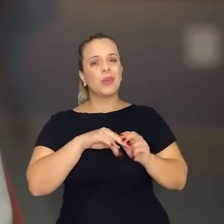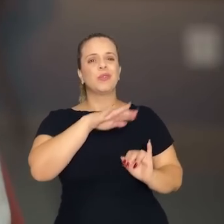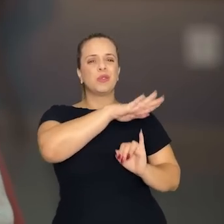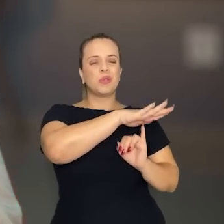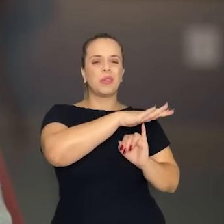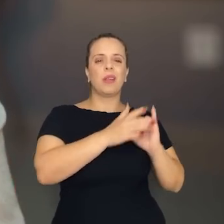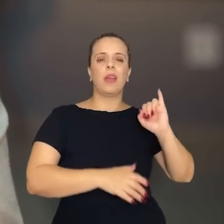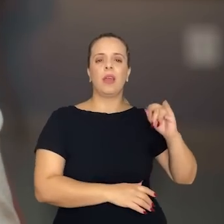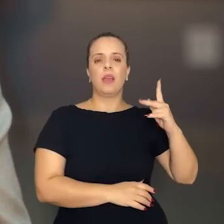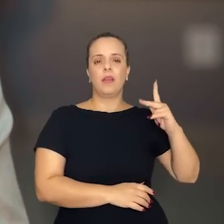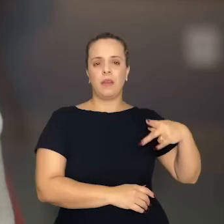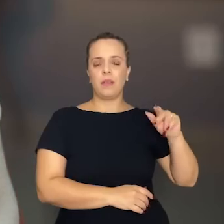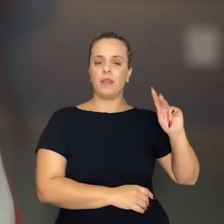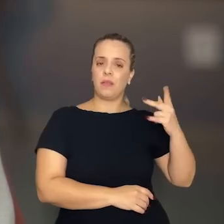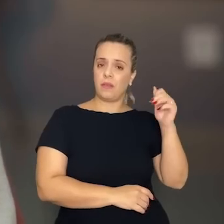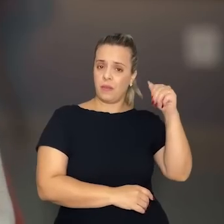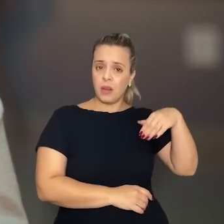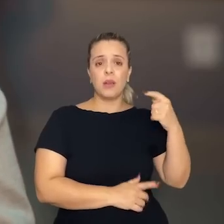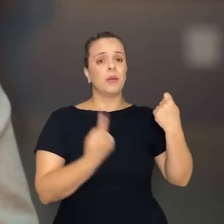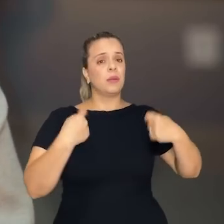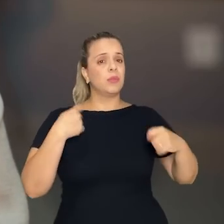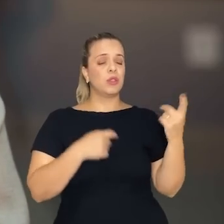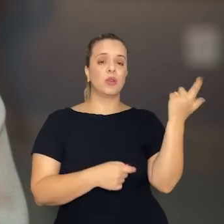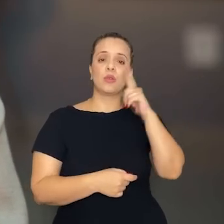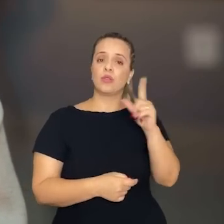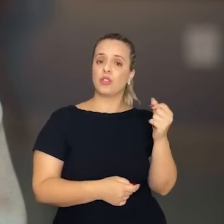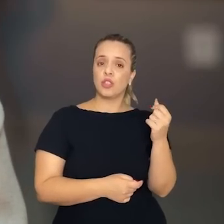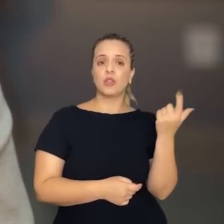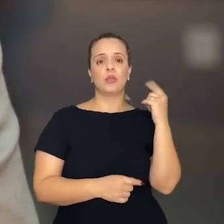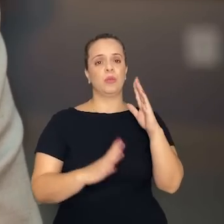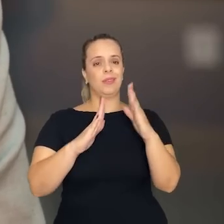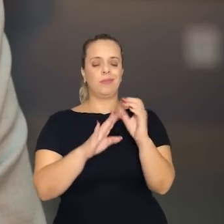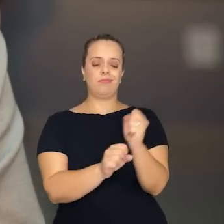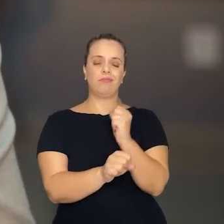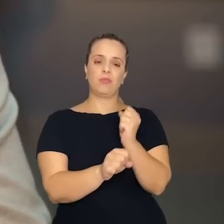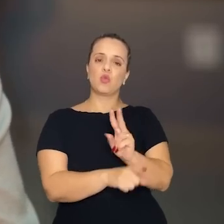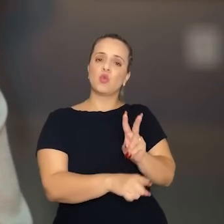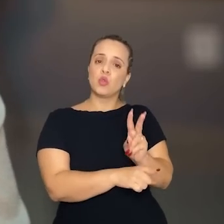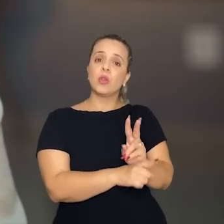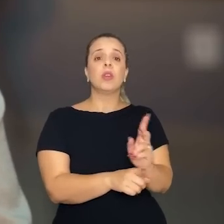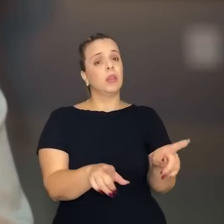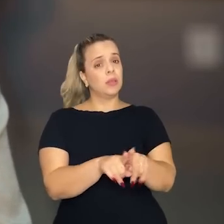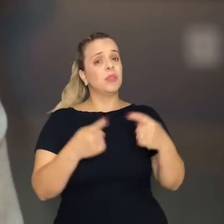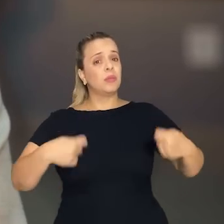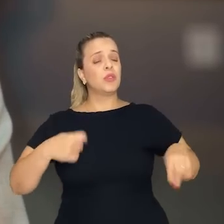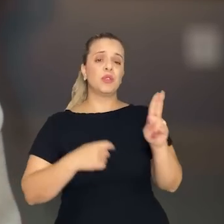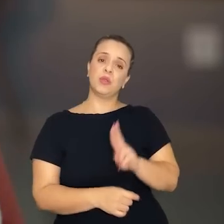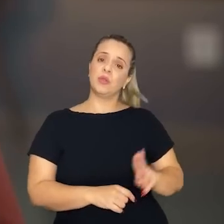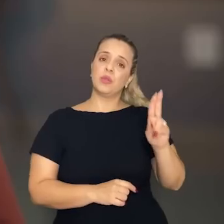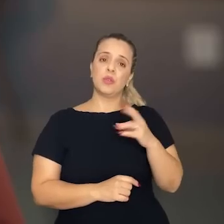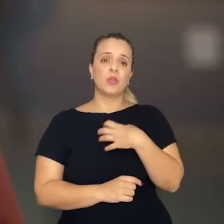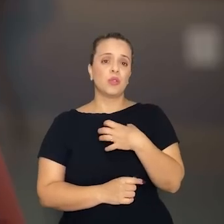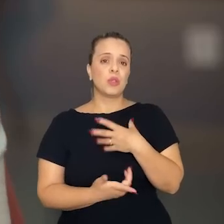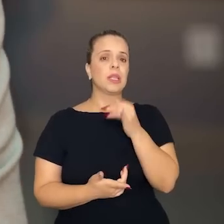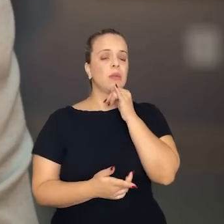entidades têm que arrumar recursos para que eles mantenham esses casarões e também para que utilizem ele de uma certa forma,